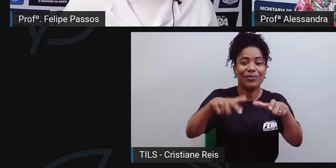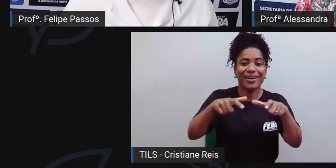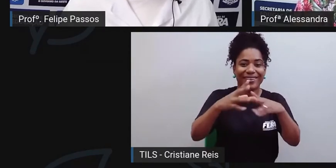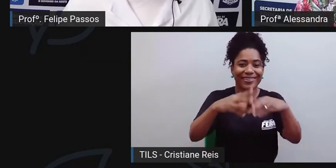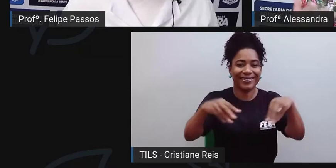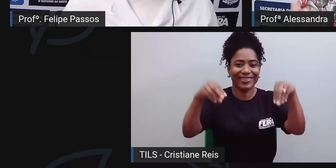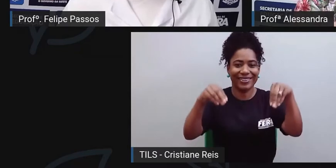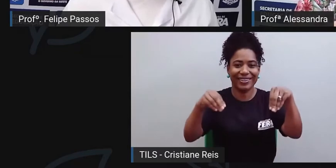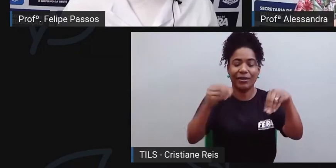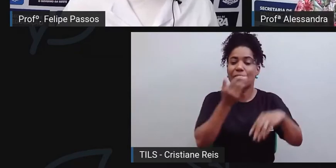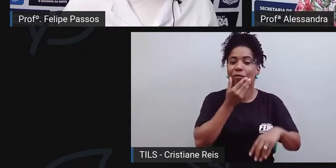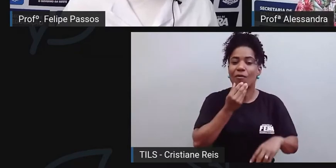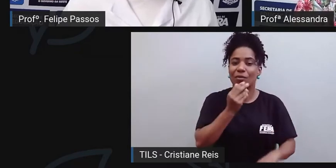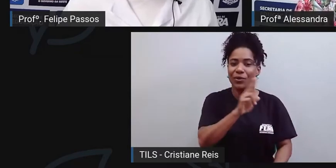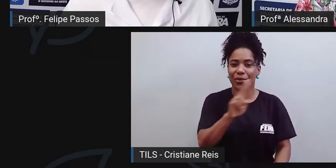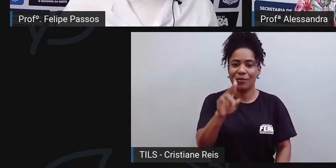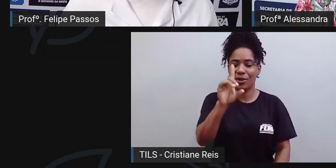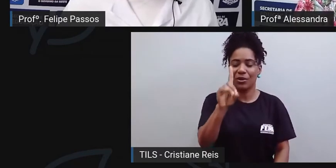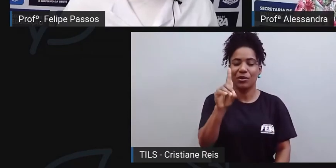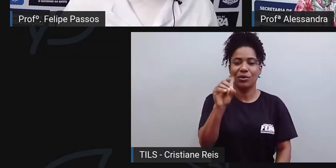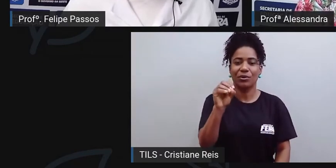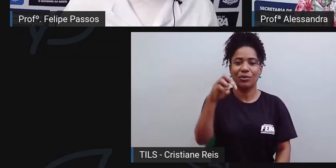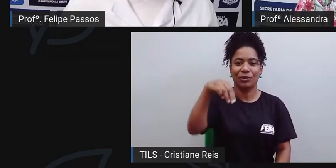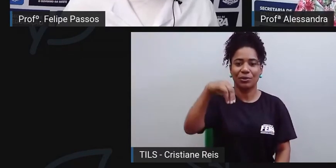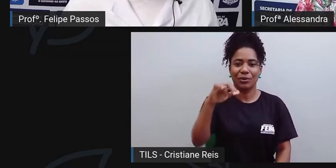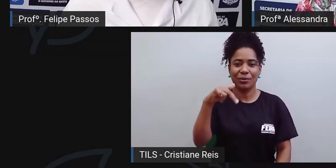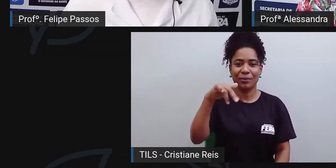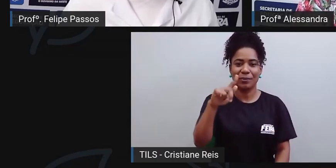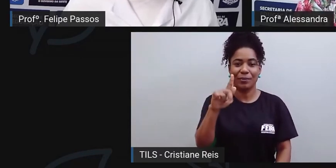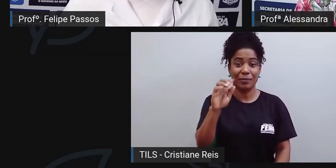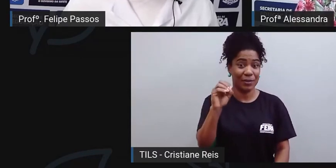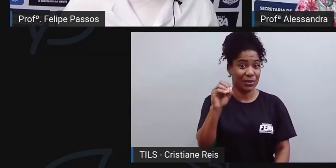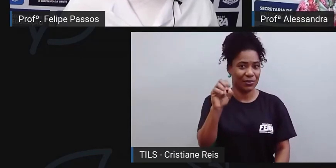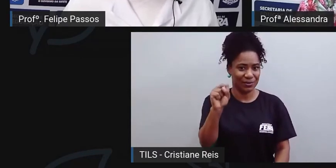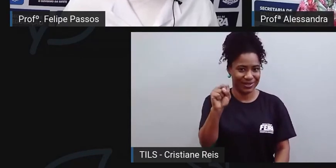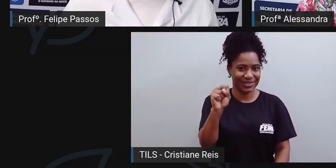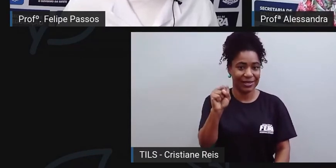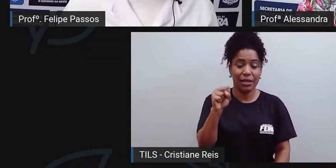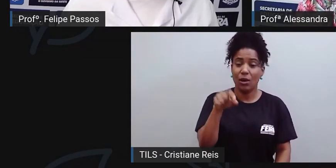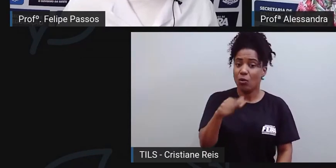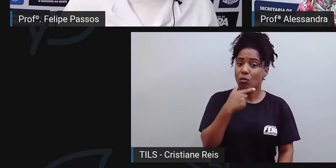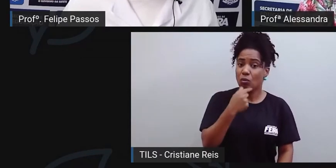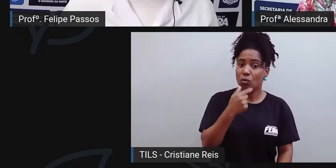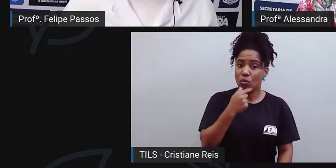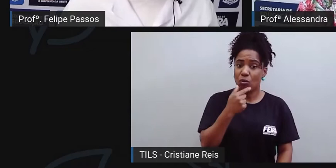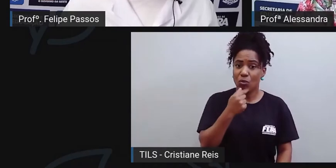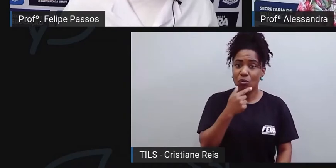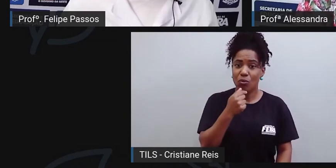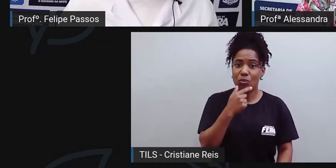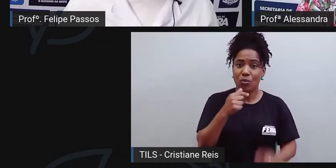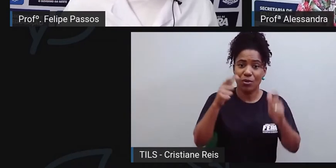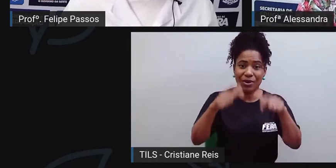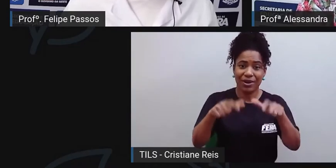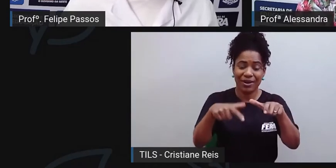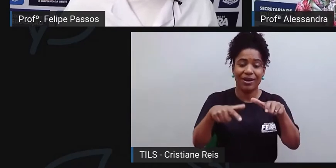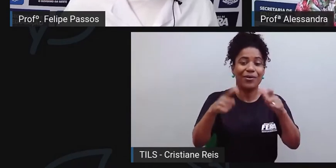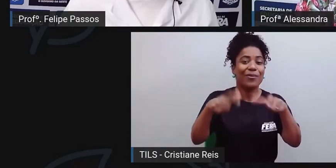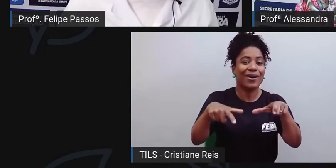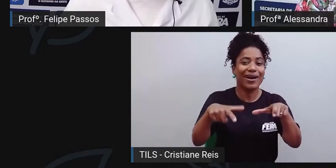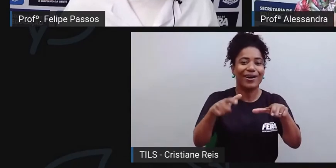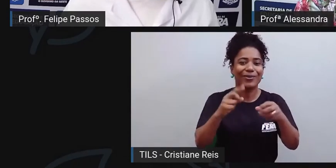Araújo, que a gente acredita que a maioria das pessoas já devem ter ouvido falar, que fica onde hoje é conhecido como os olhos d'água.